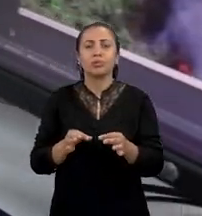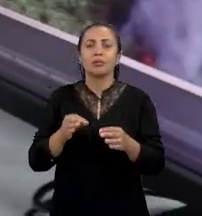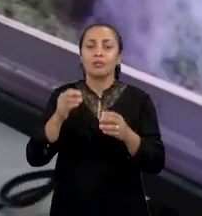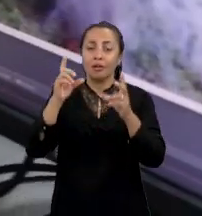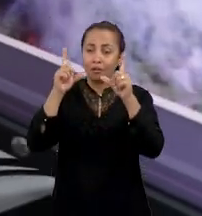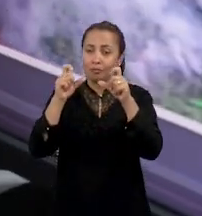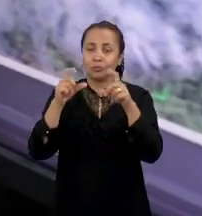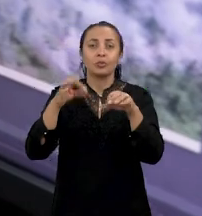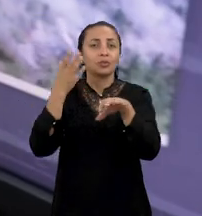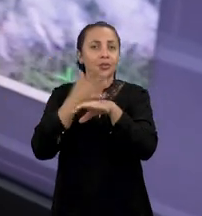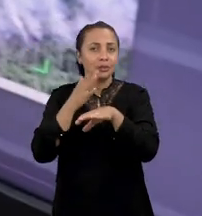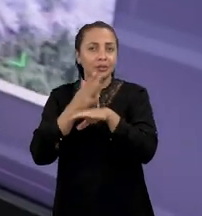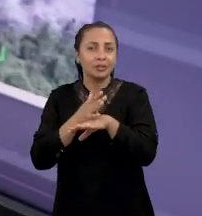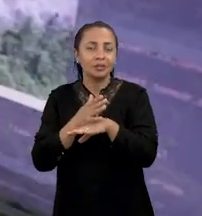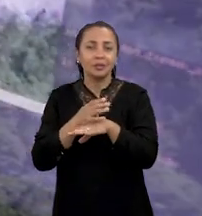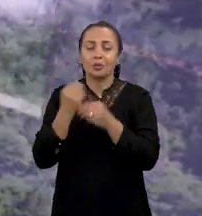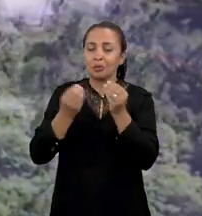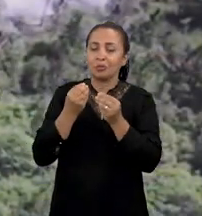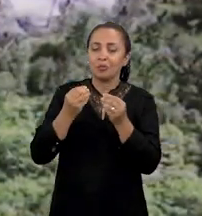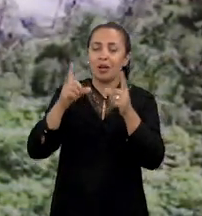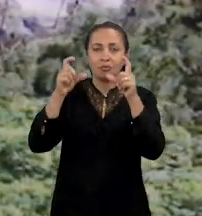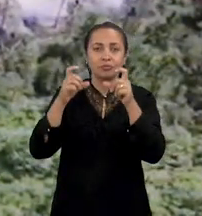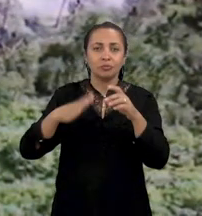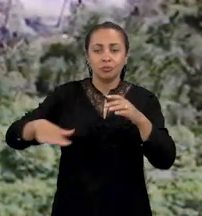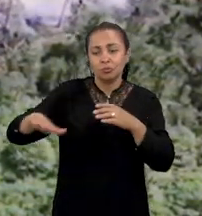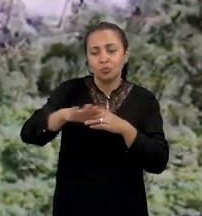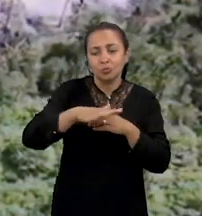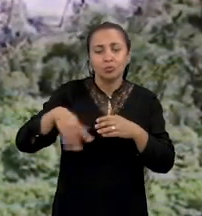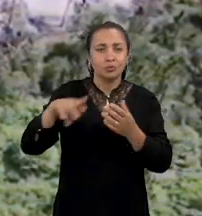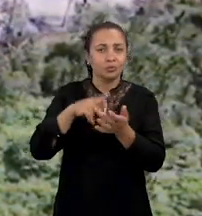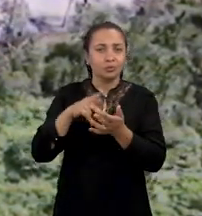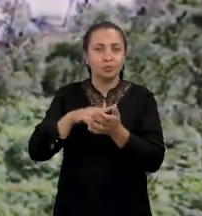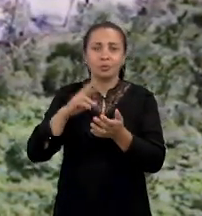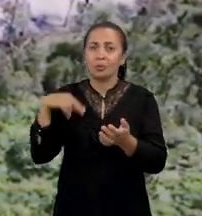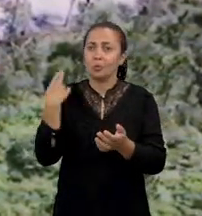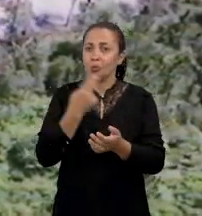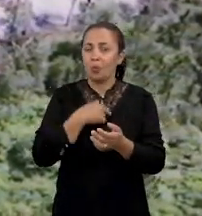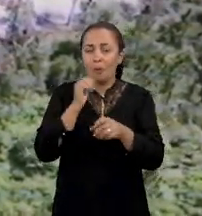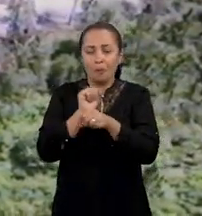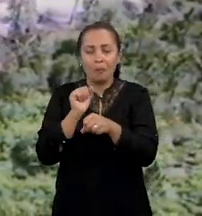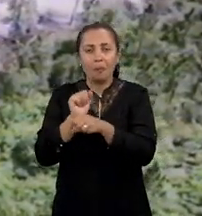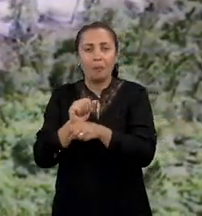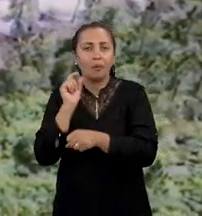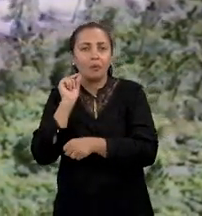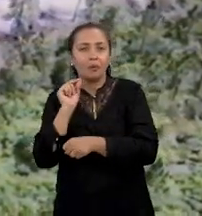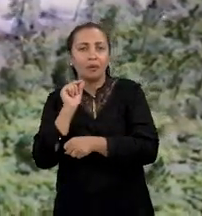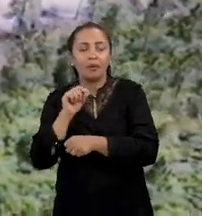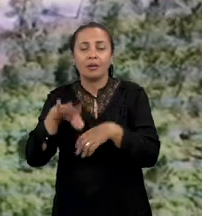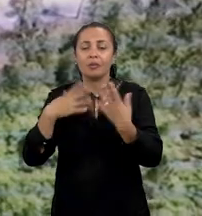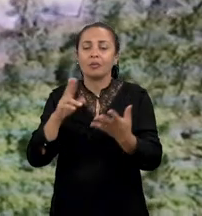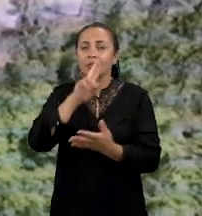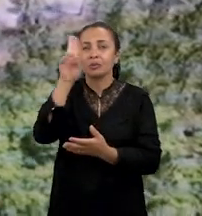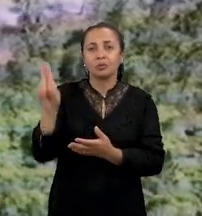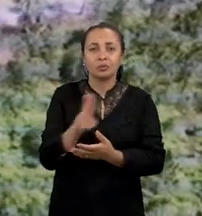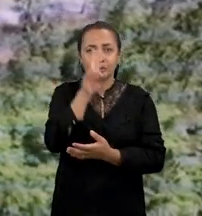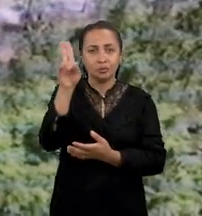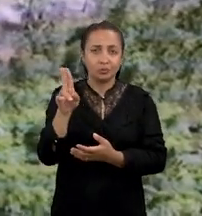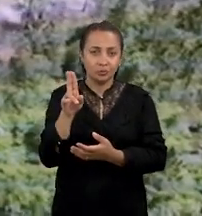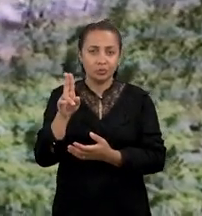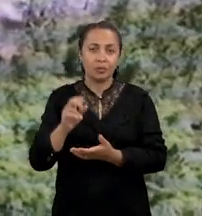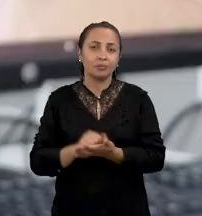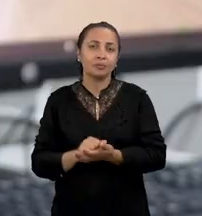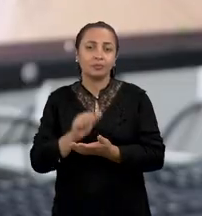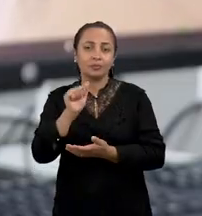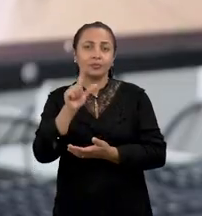imagens treinadas. Como são imagens de ambiente real, nós esperamos que, ao utilizar esse